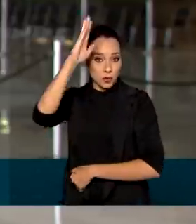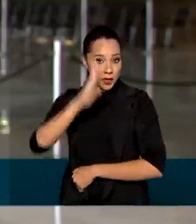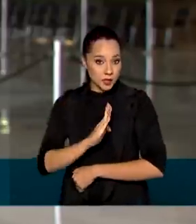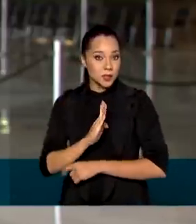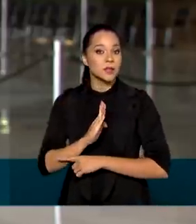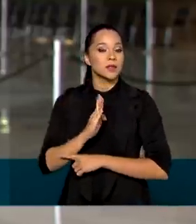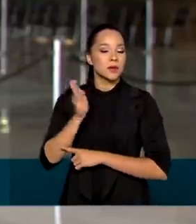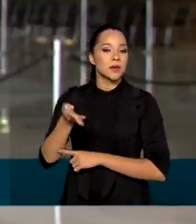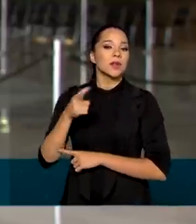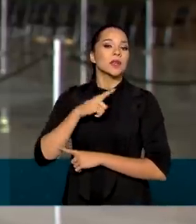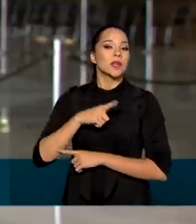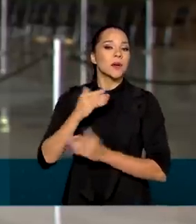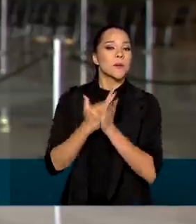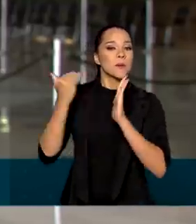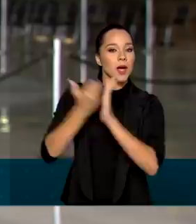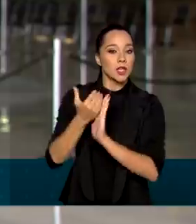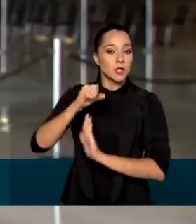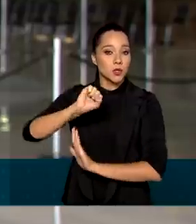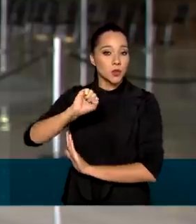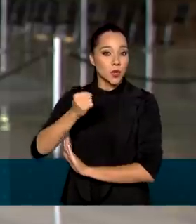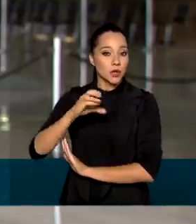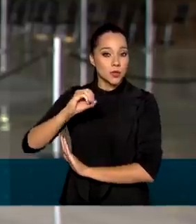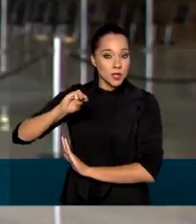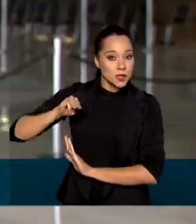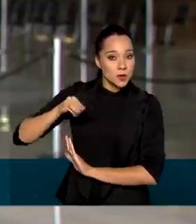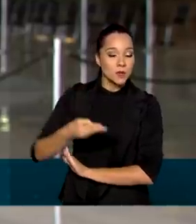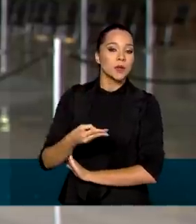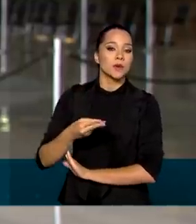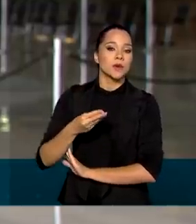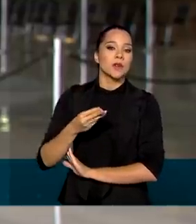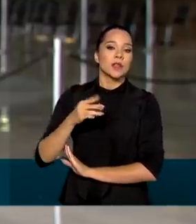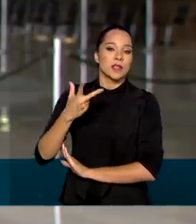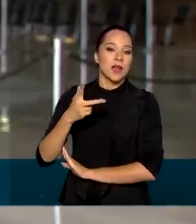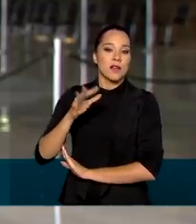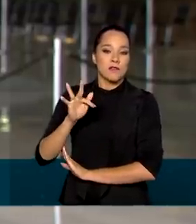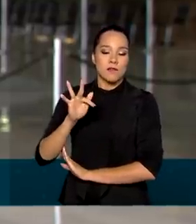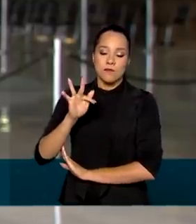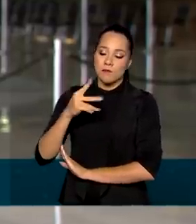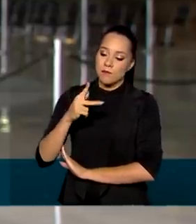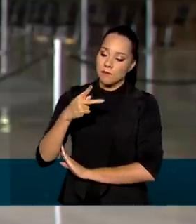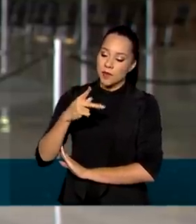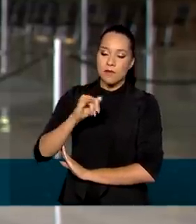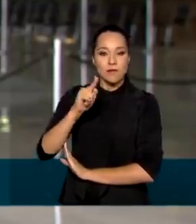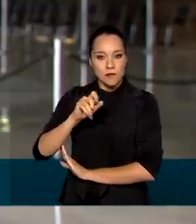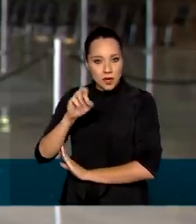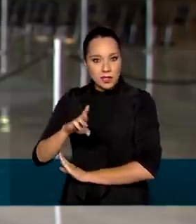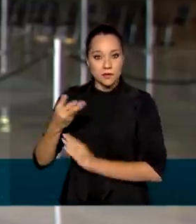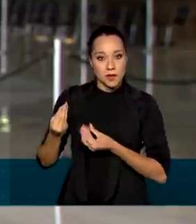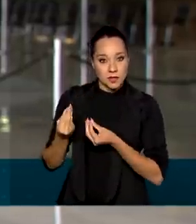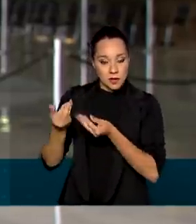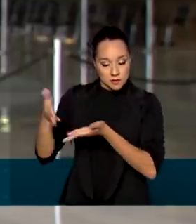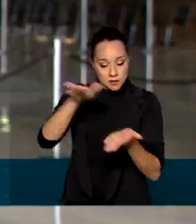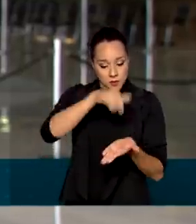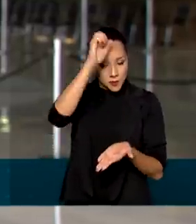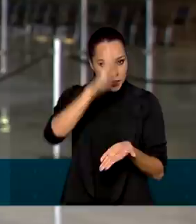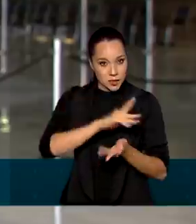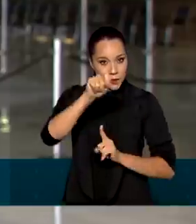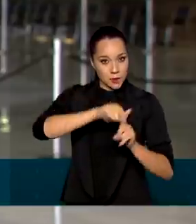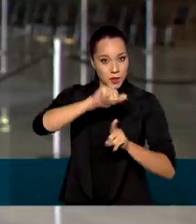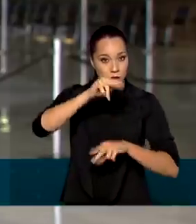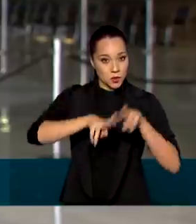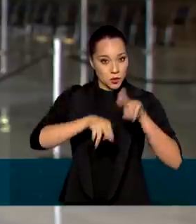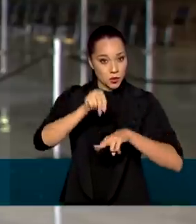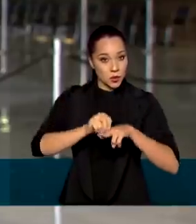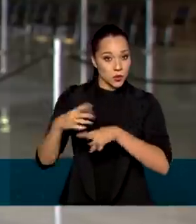que mais de 800 mil doses da Pfizer-BioNTech serão entregues ao país, isso no mês de junho. No total,